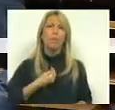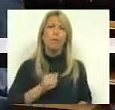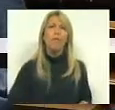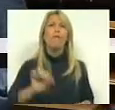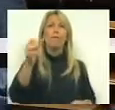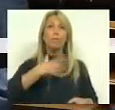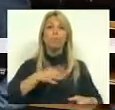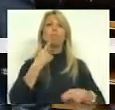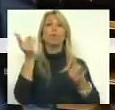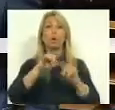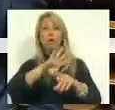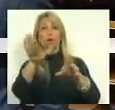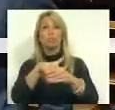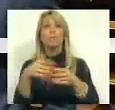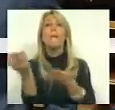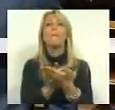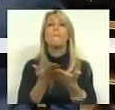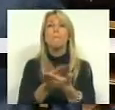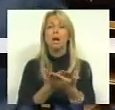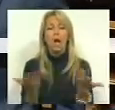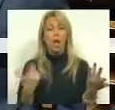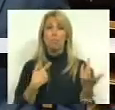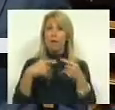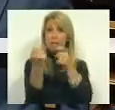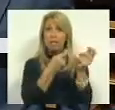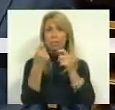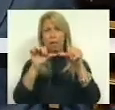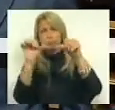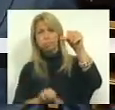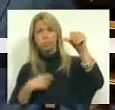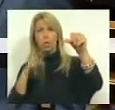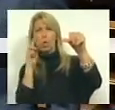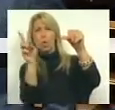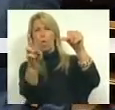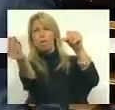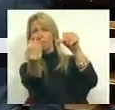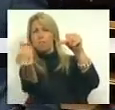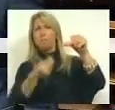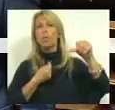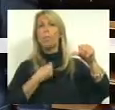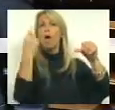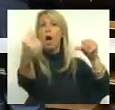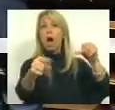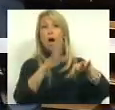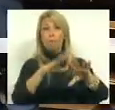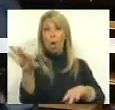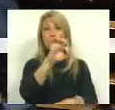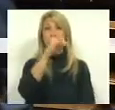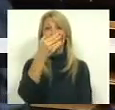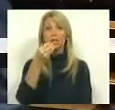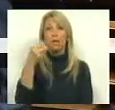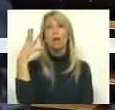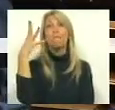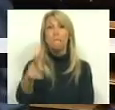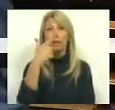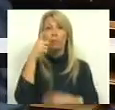em regressar aos mercados, mas não lhe vi ao longo deste debate uma única preocupação com os 870 mil portugueses que estão